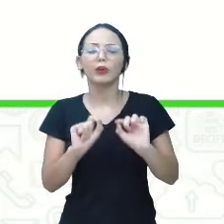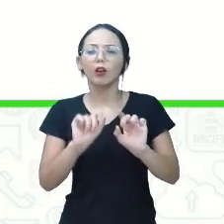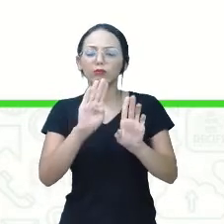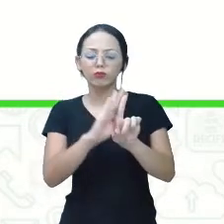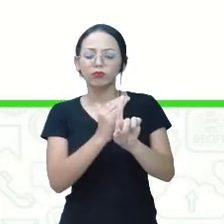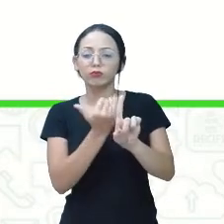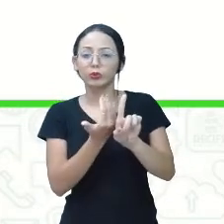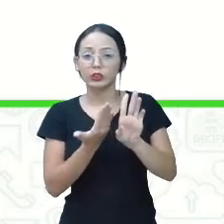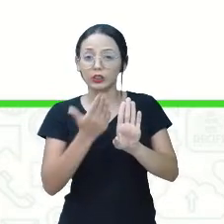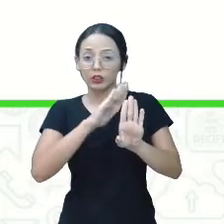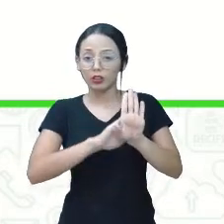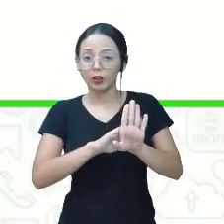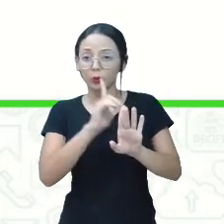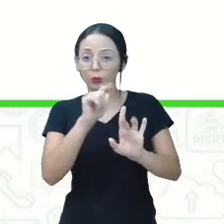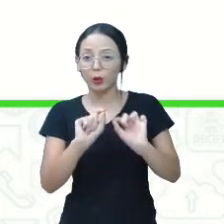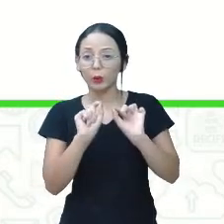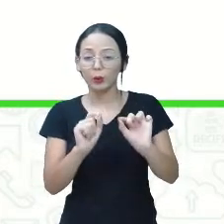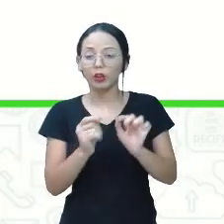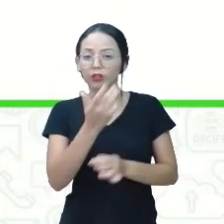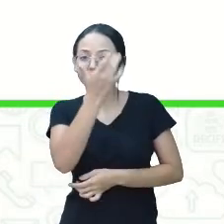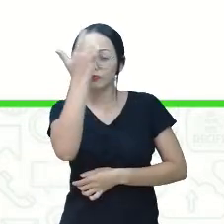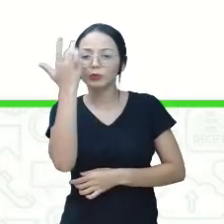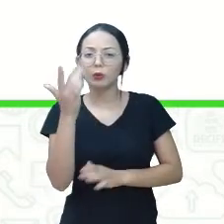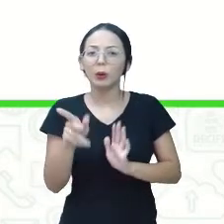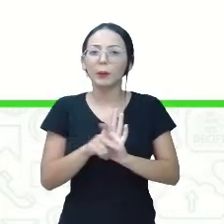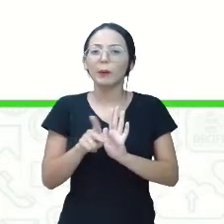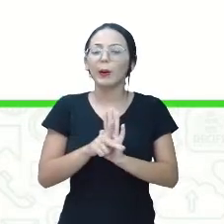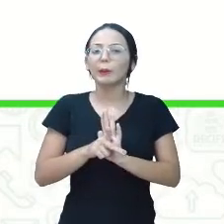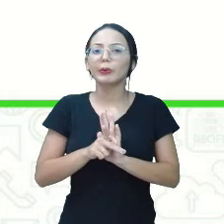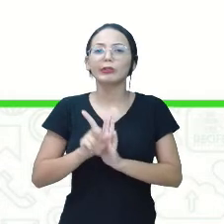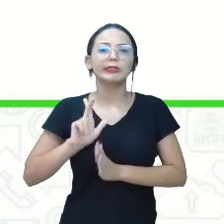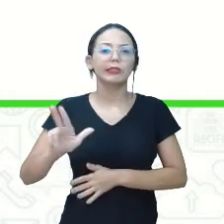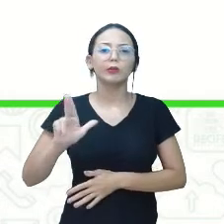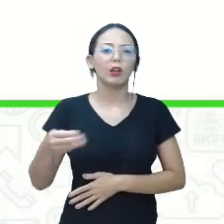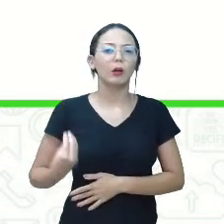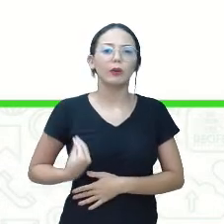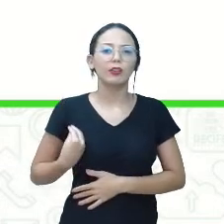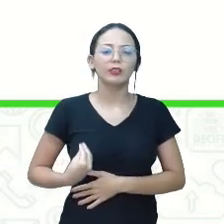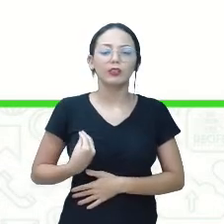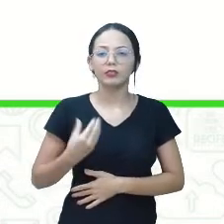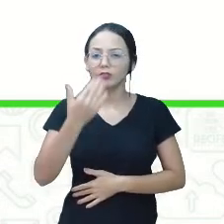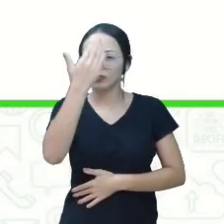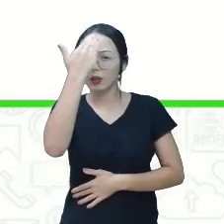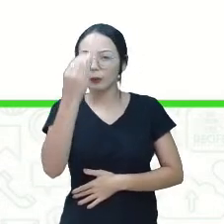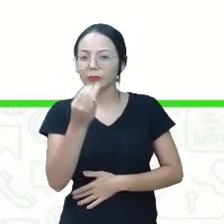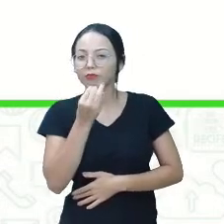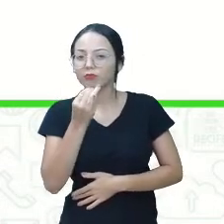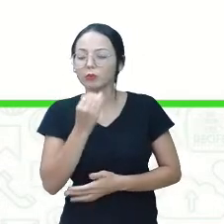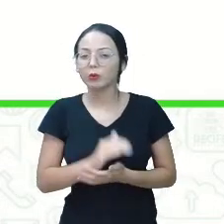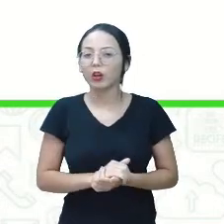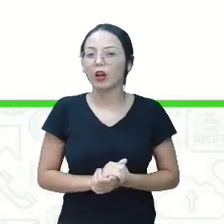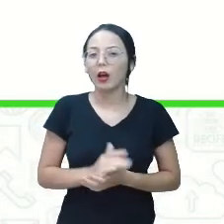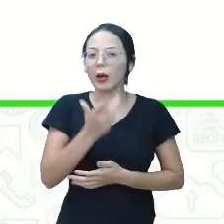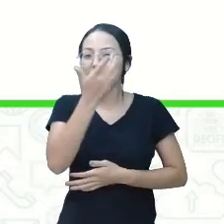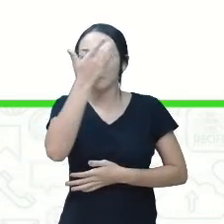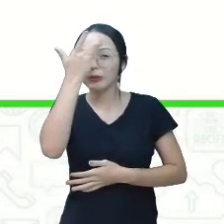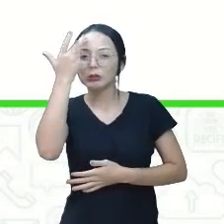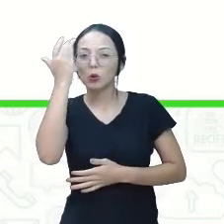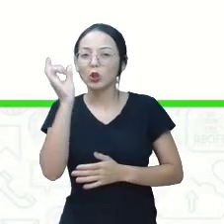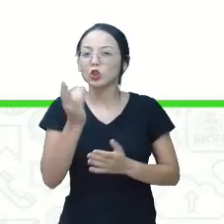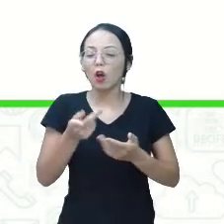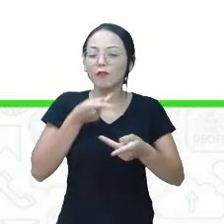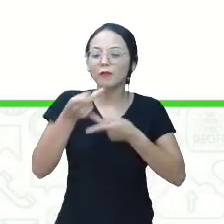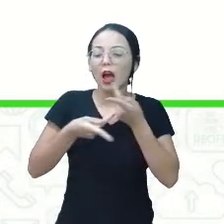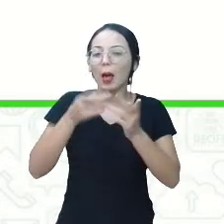bullying direto é o fato da vítima estar ausente. Sabe aquela pessoa que fala mal